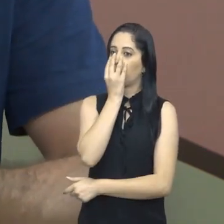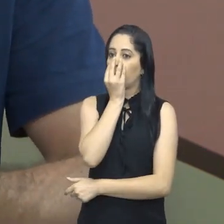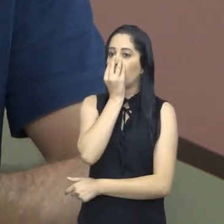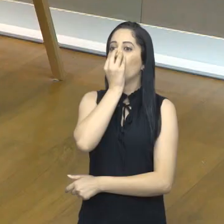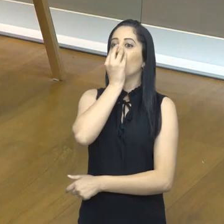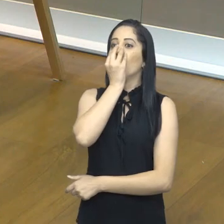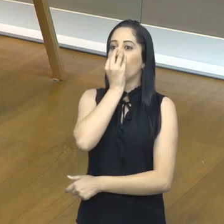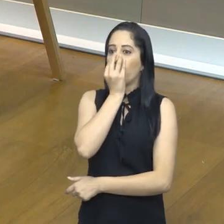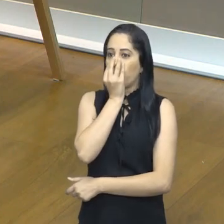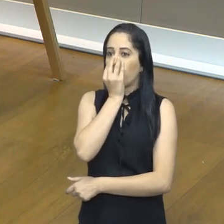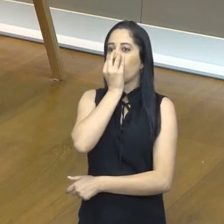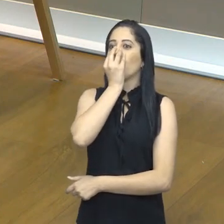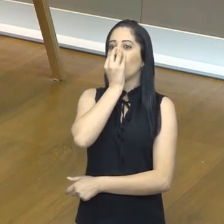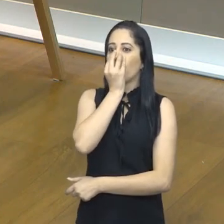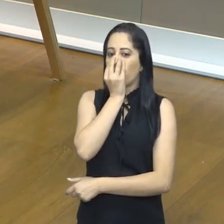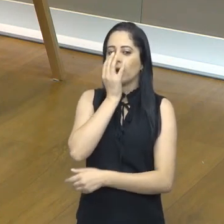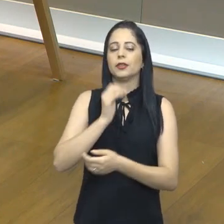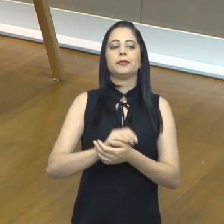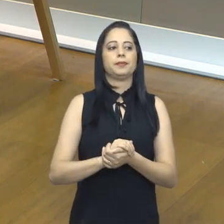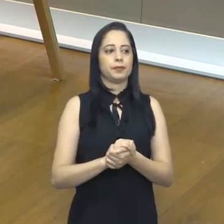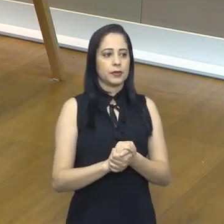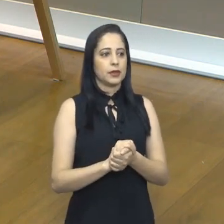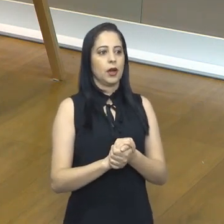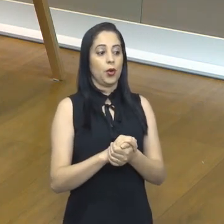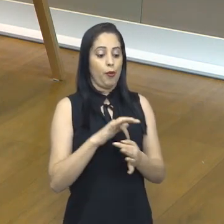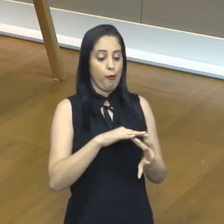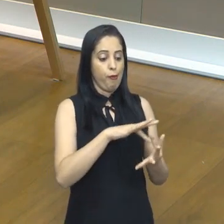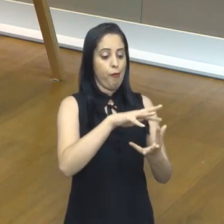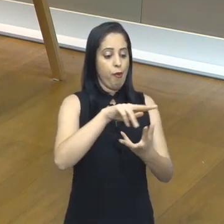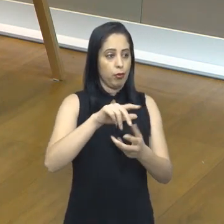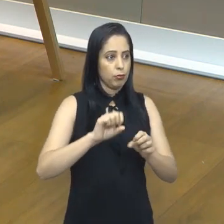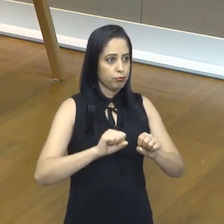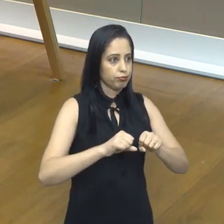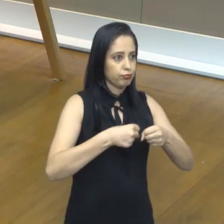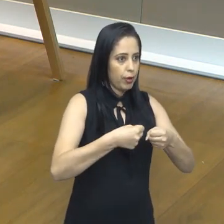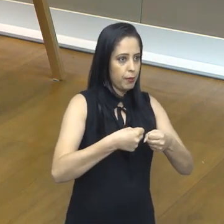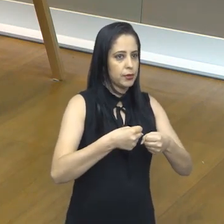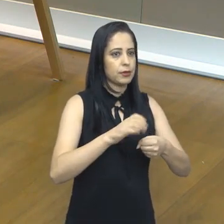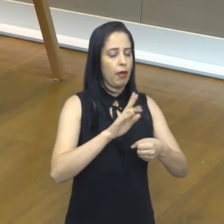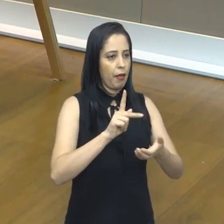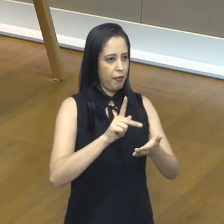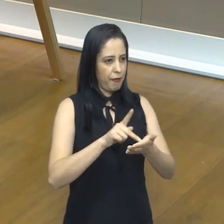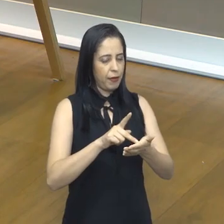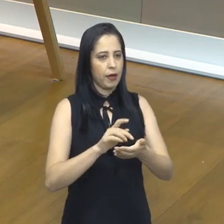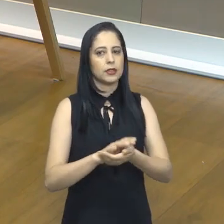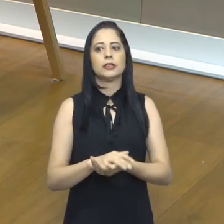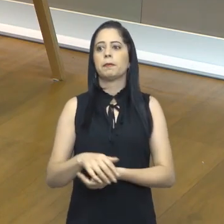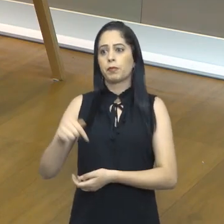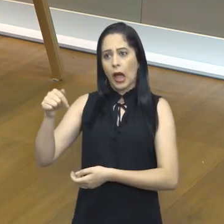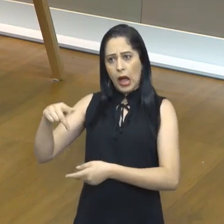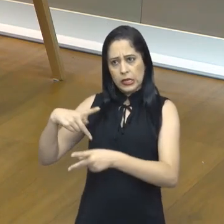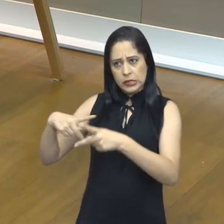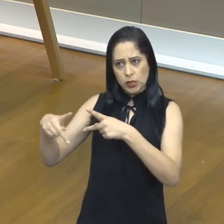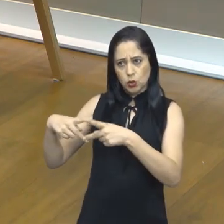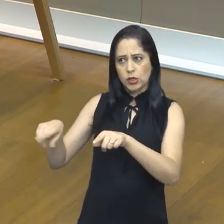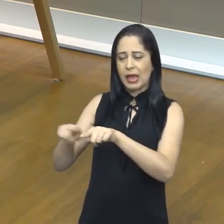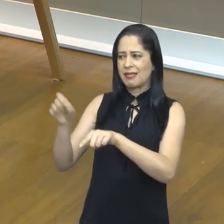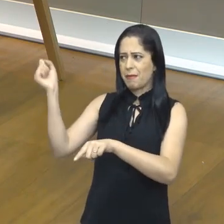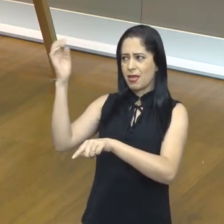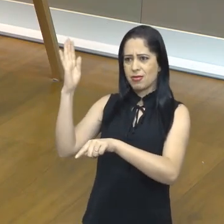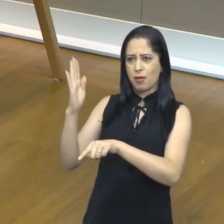retreinamento de Mobilizou o mundo inteiro, né? Filtros melhores. Então, no Brasil e no mundo, inclusive em São José dos Campos,